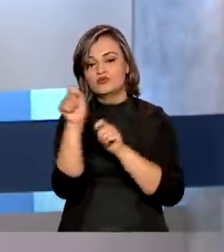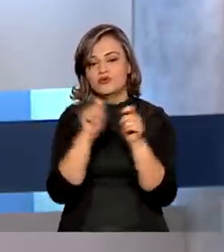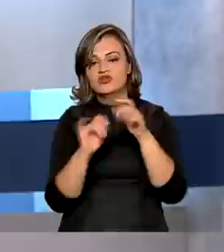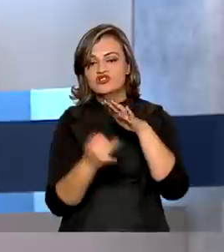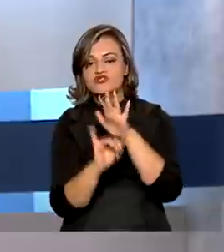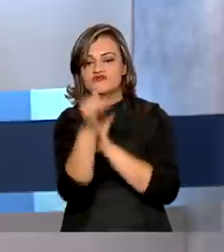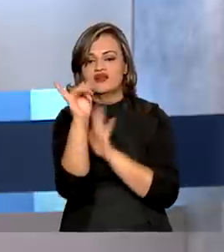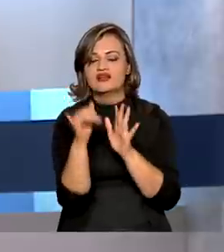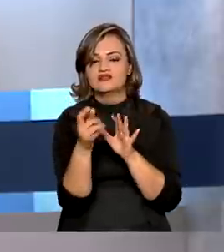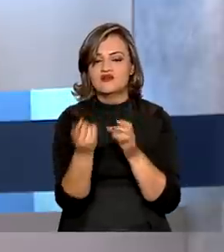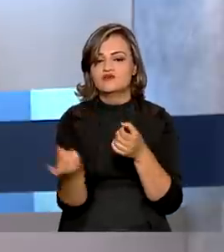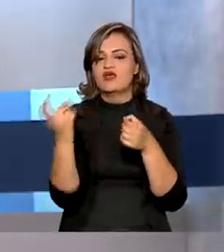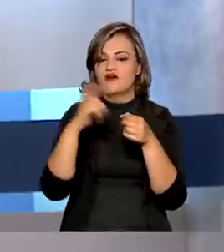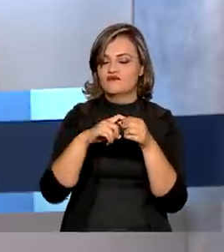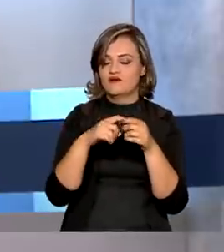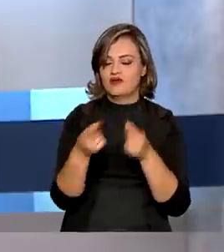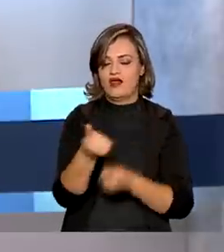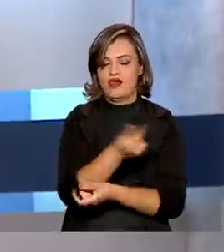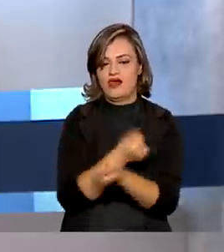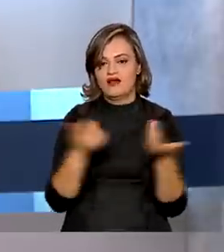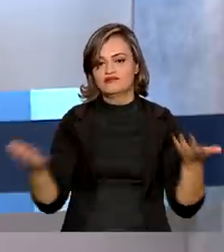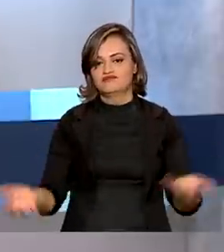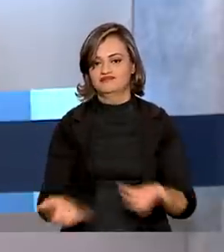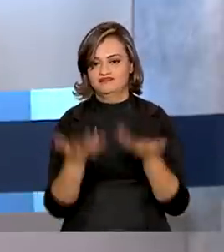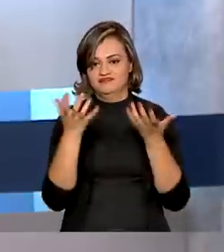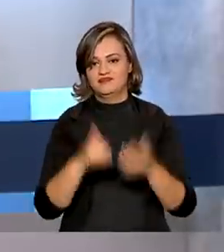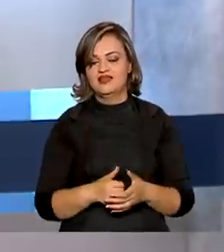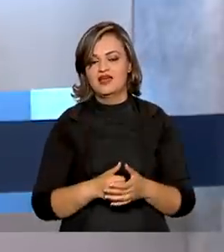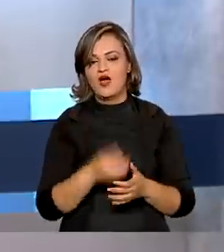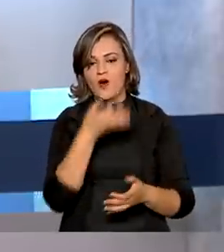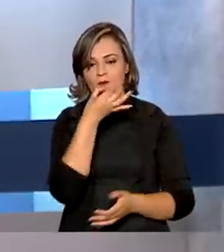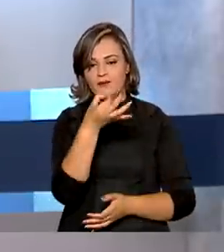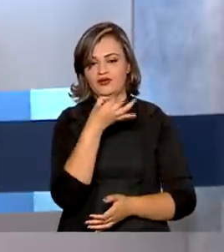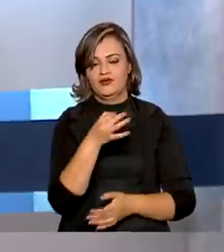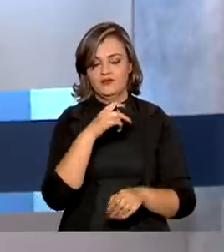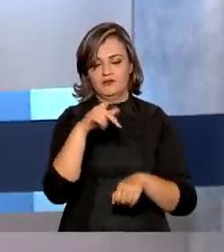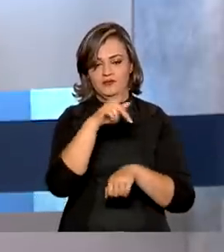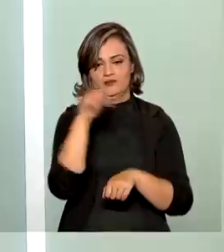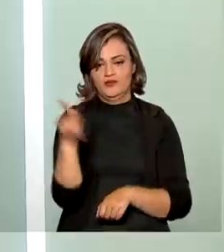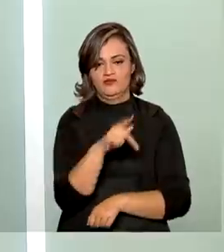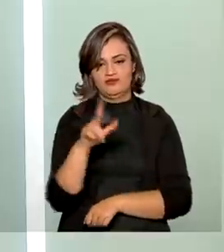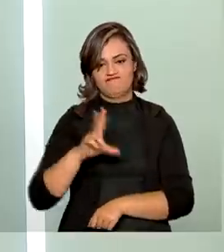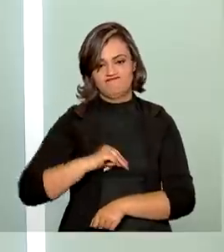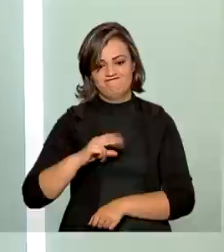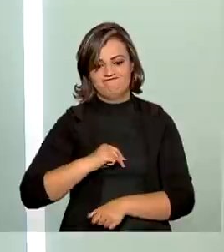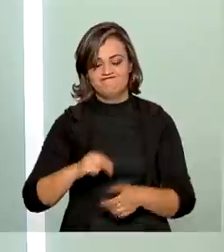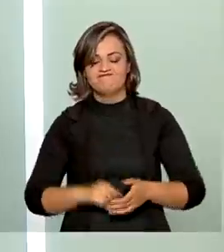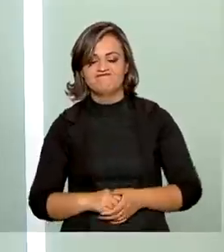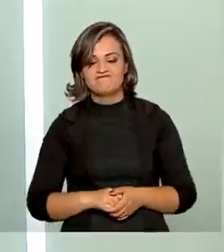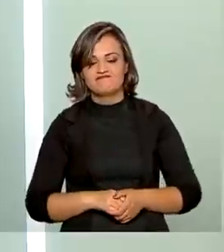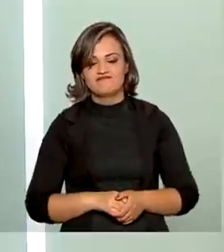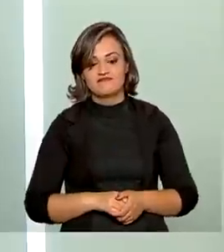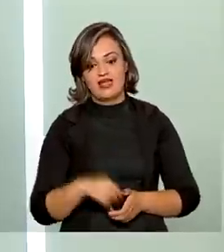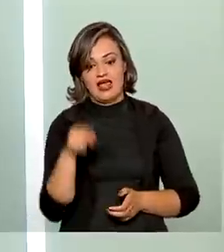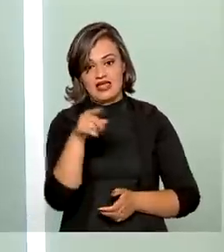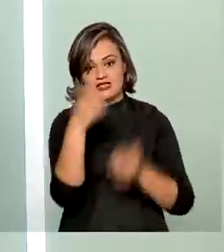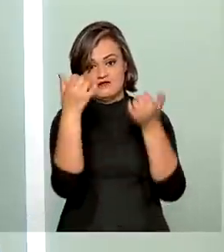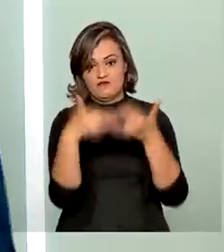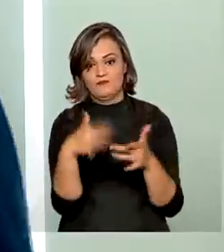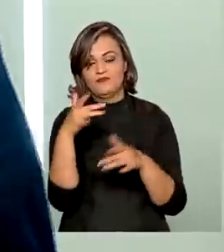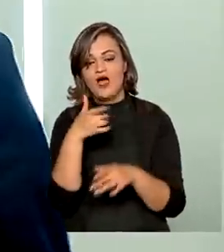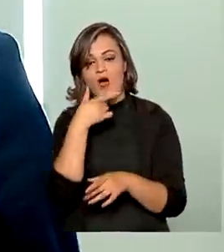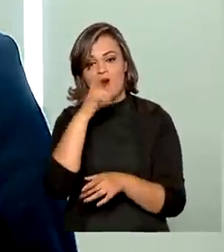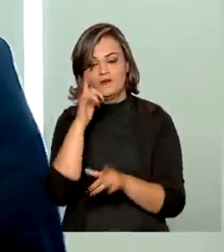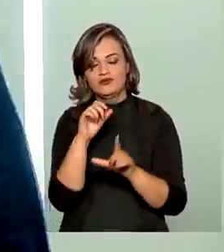da inflação diante da retomada do crescimento econômico. Quem comenta é Ricardo Caldas. Foram publicados ontem